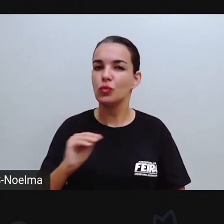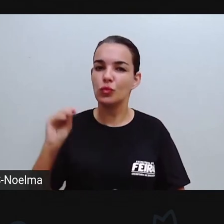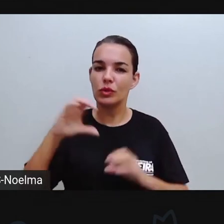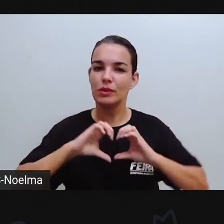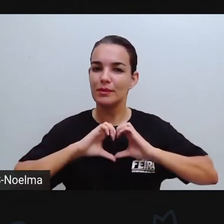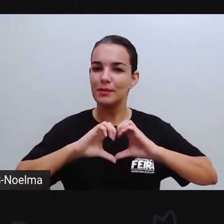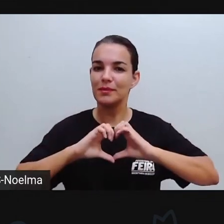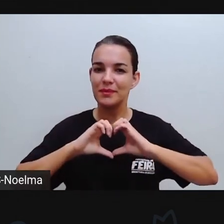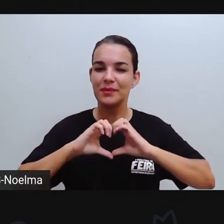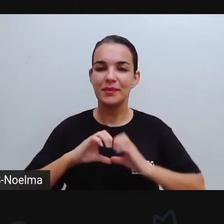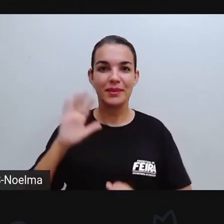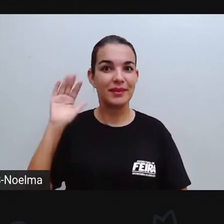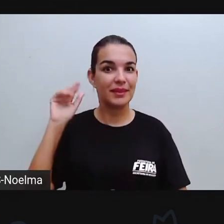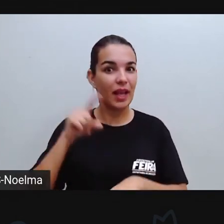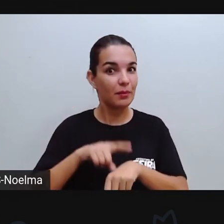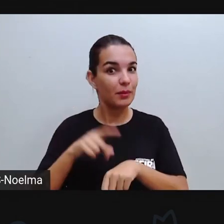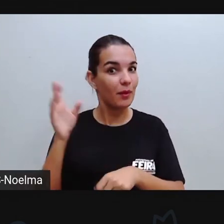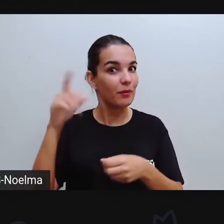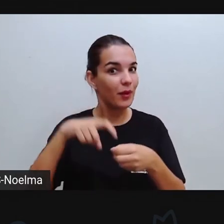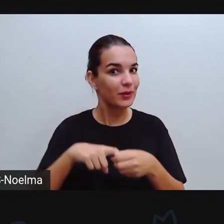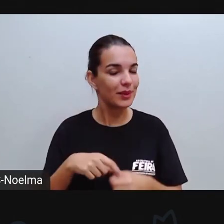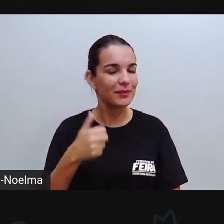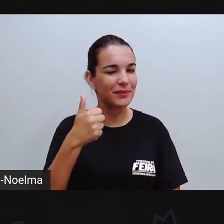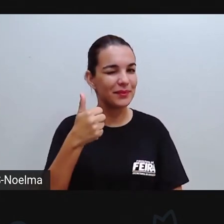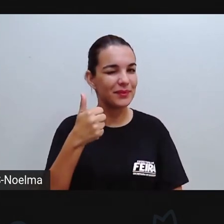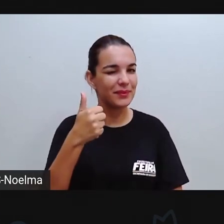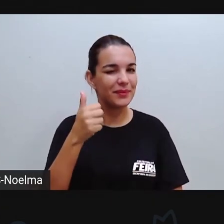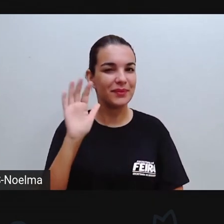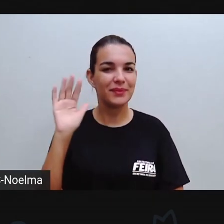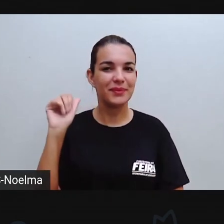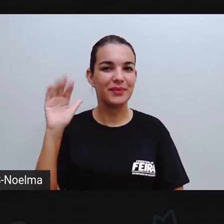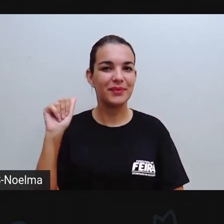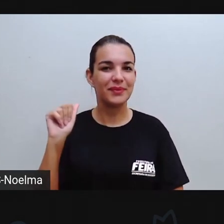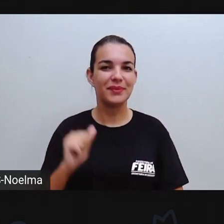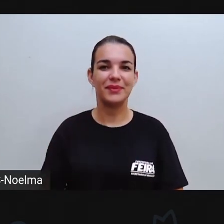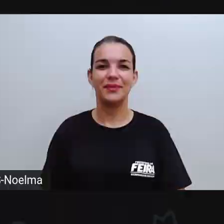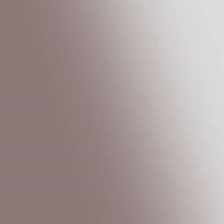cada um de vocês e daqui a pouquinho a gente volta com mais uma aula. Tchau, tchau!